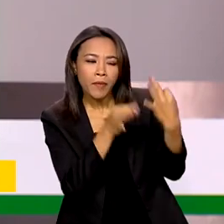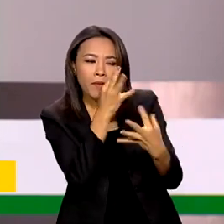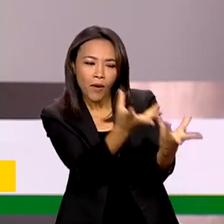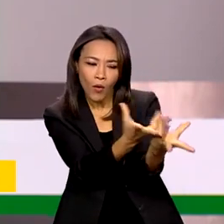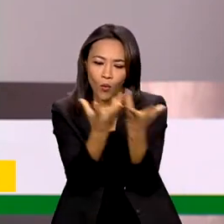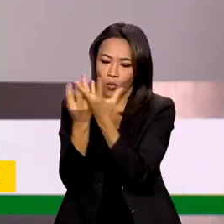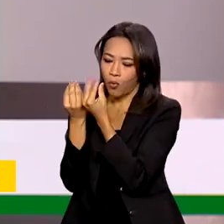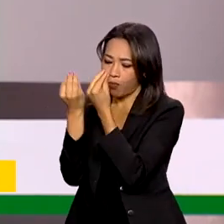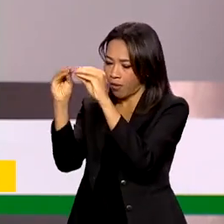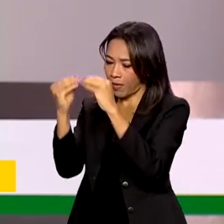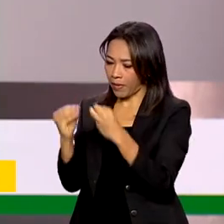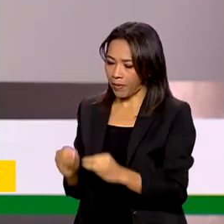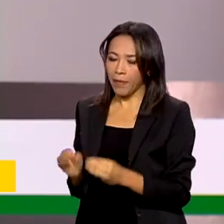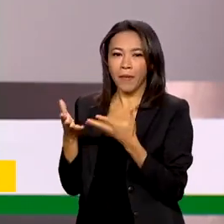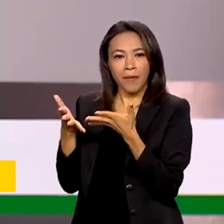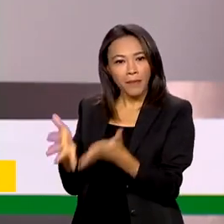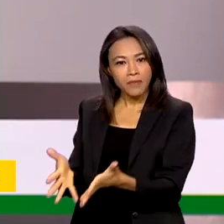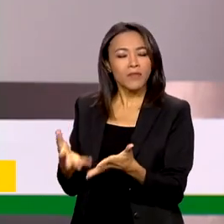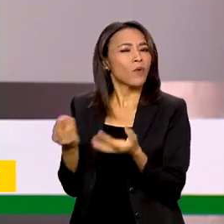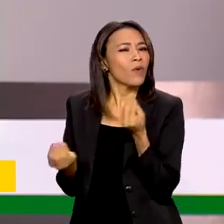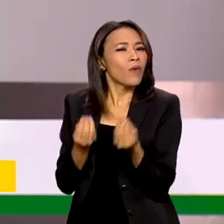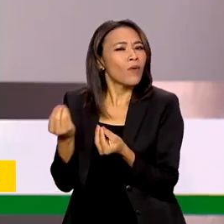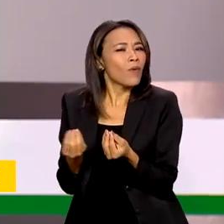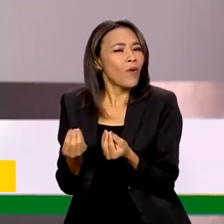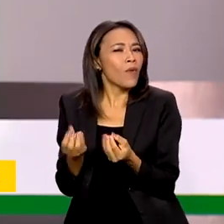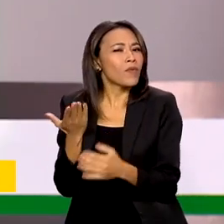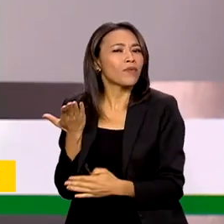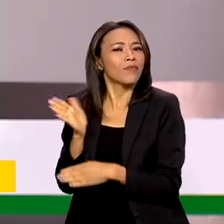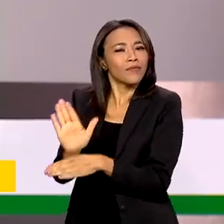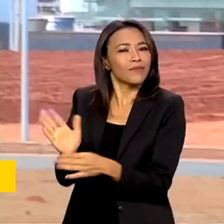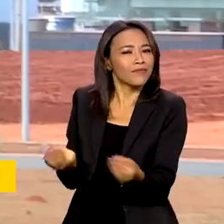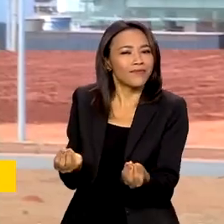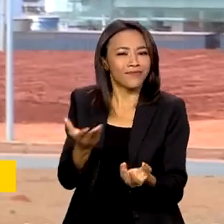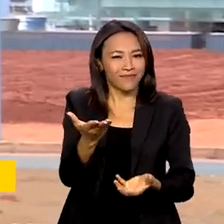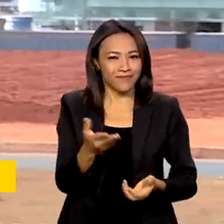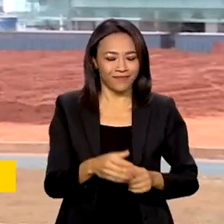PPA participativo. Saiba agora como dar a sua contribuição.